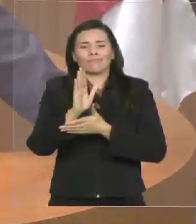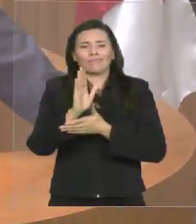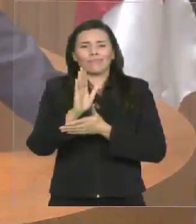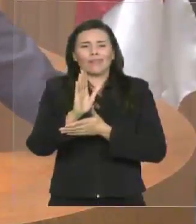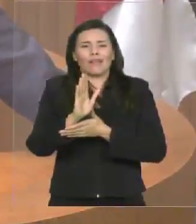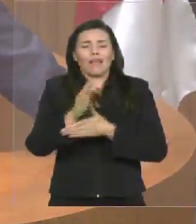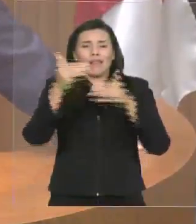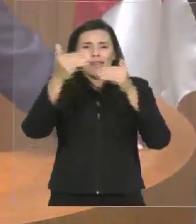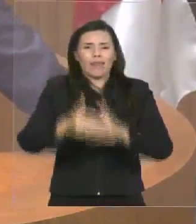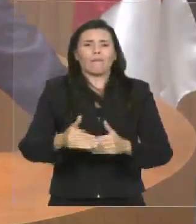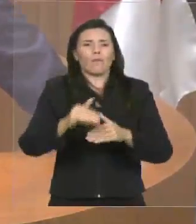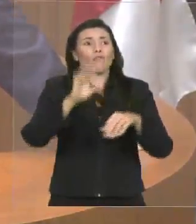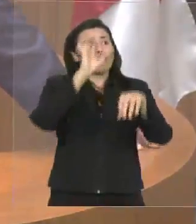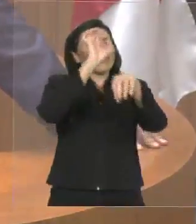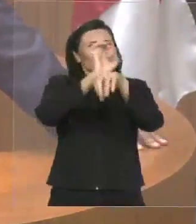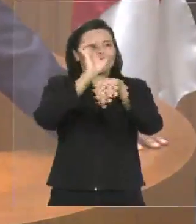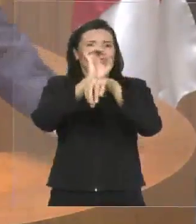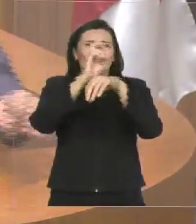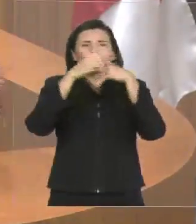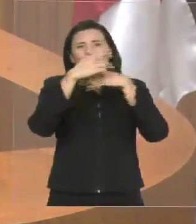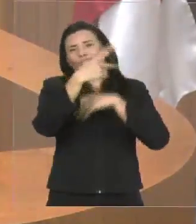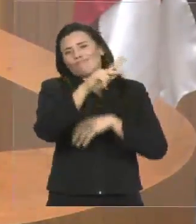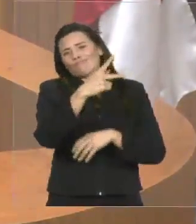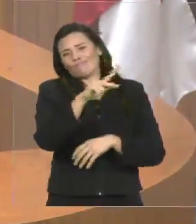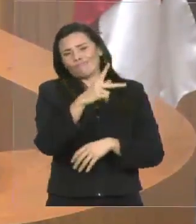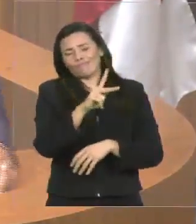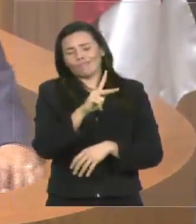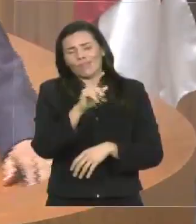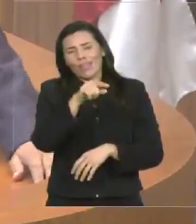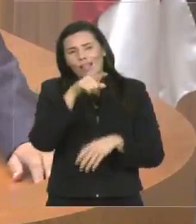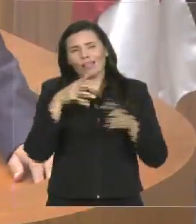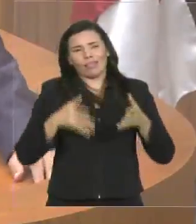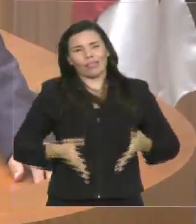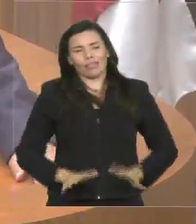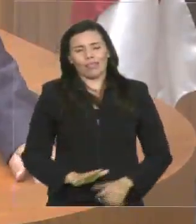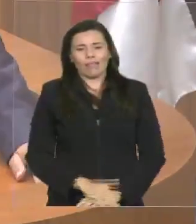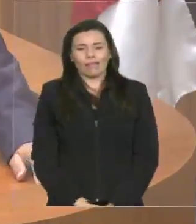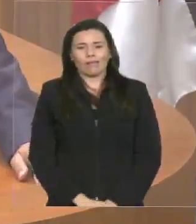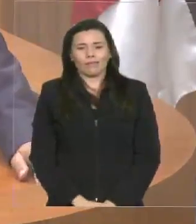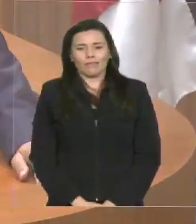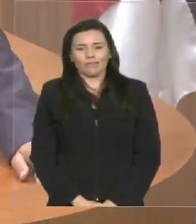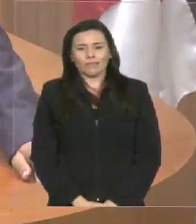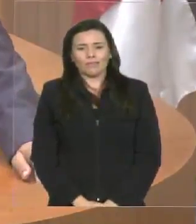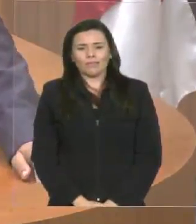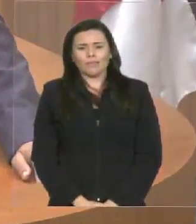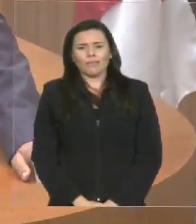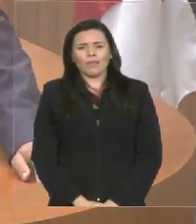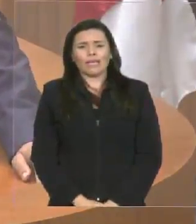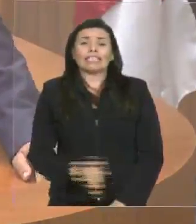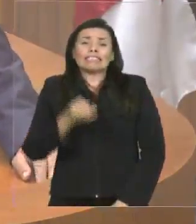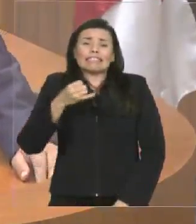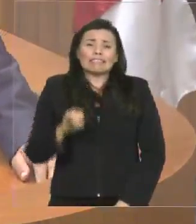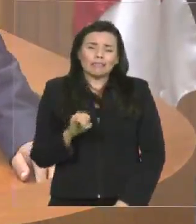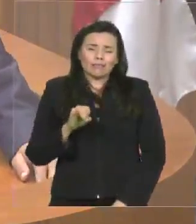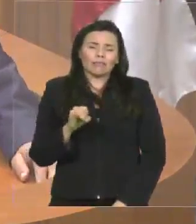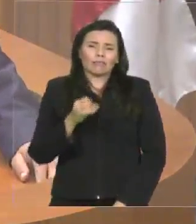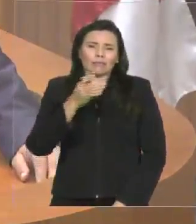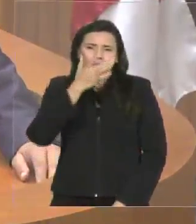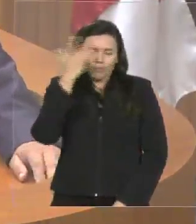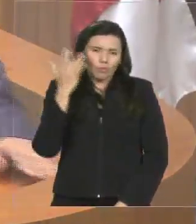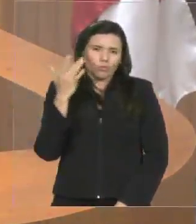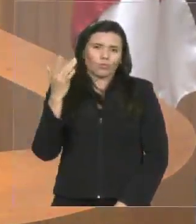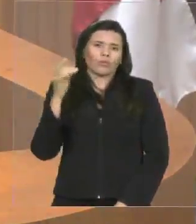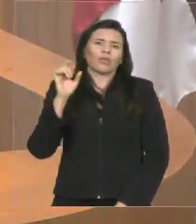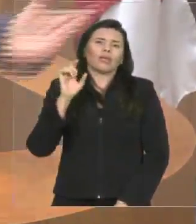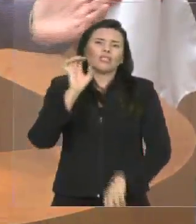ficam, se formarem, se eles formarem, acabam depois não fixando residência naquela